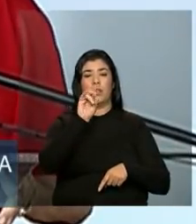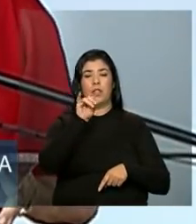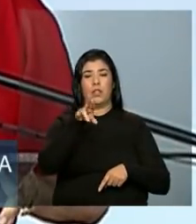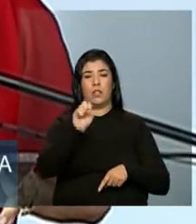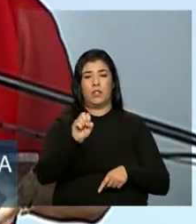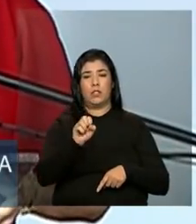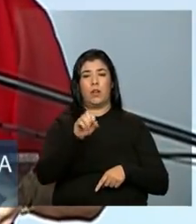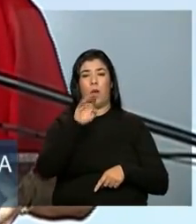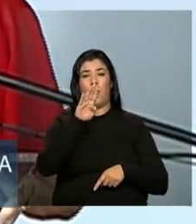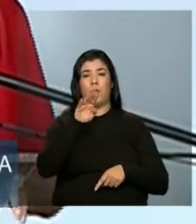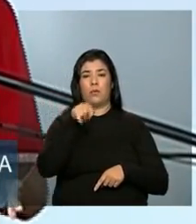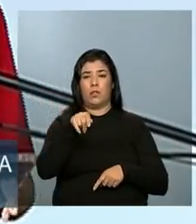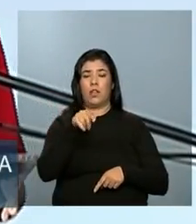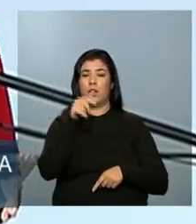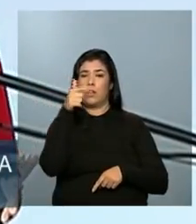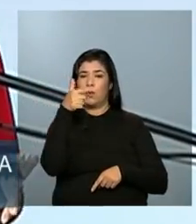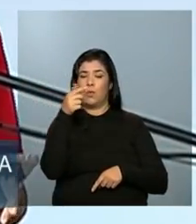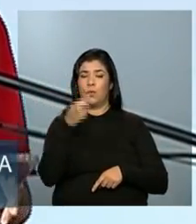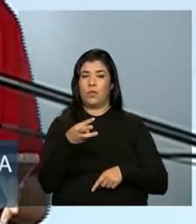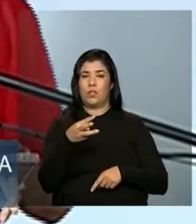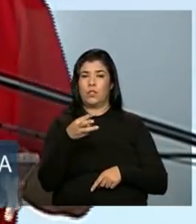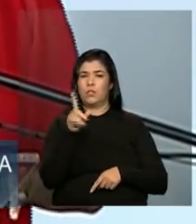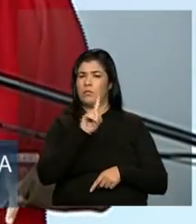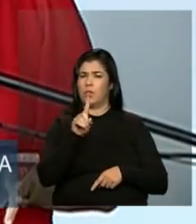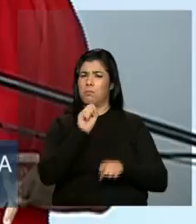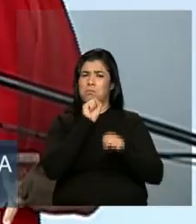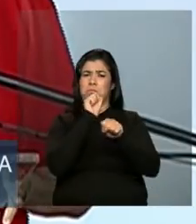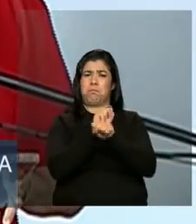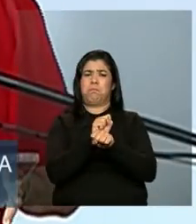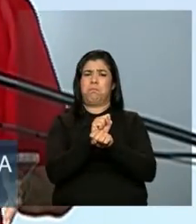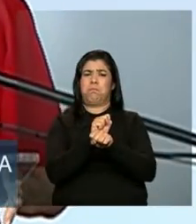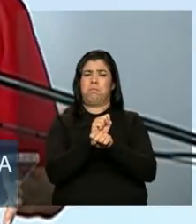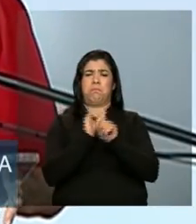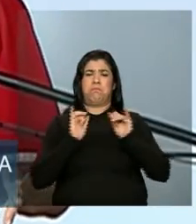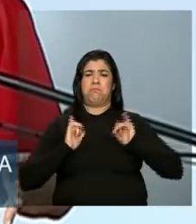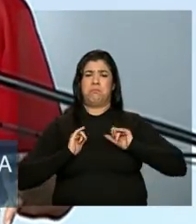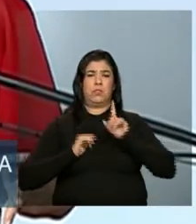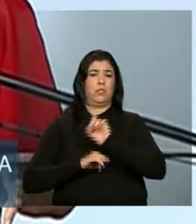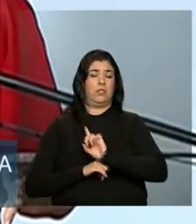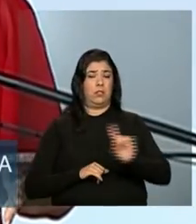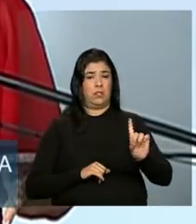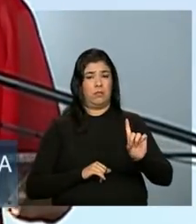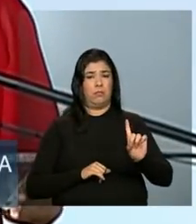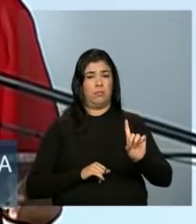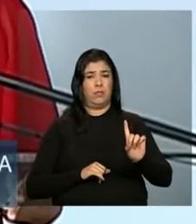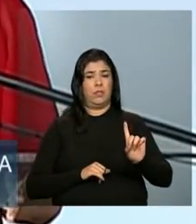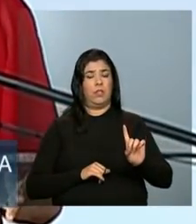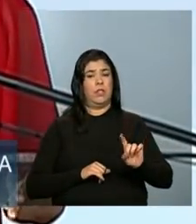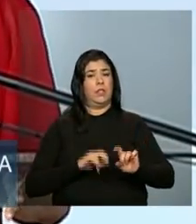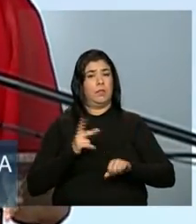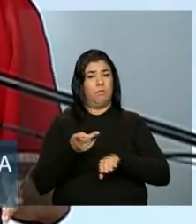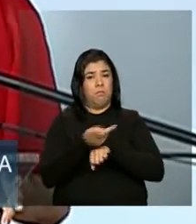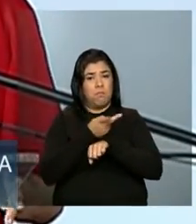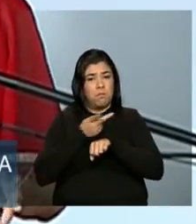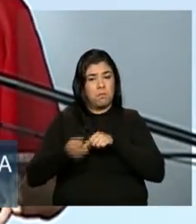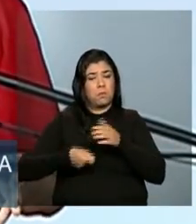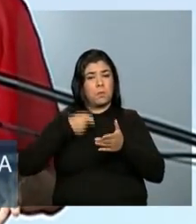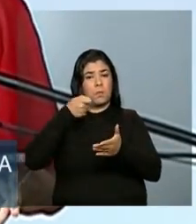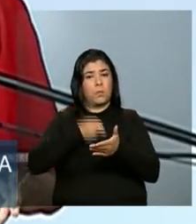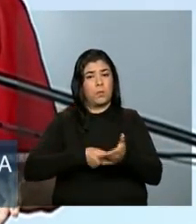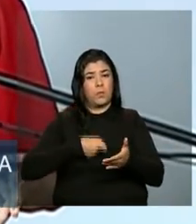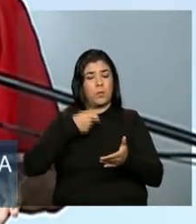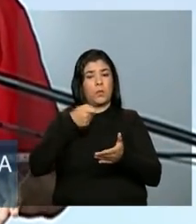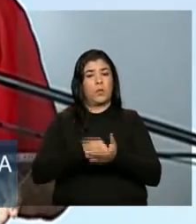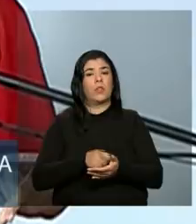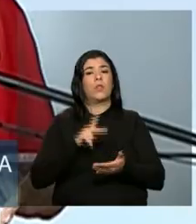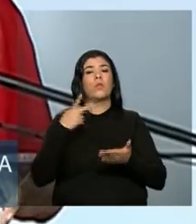e três, que não descansem, que procurem garantir que, de fato,